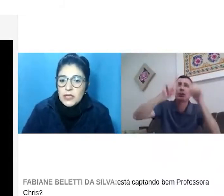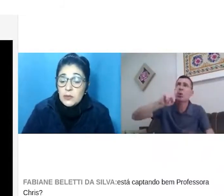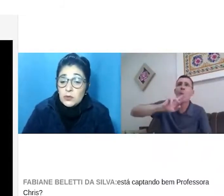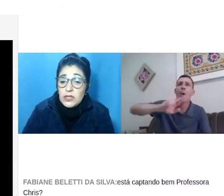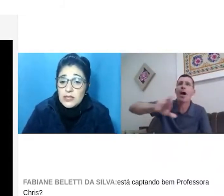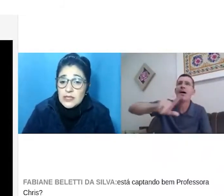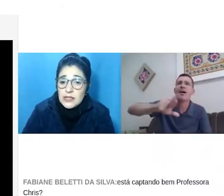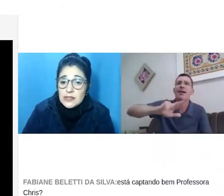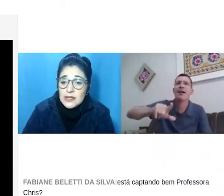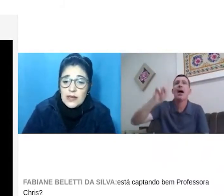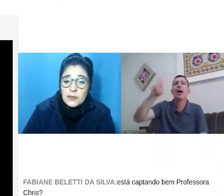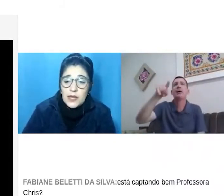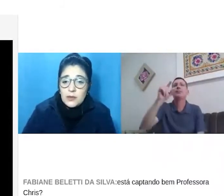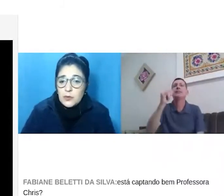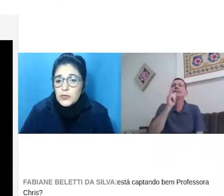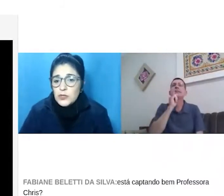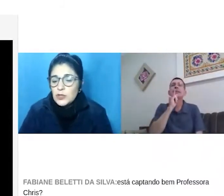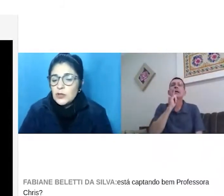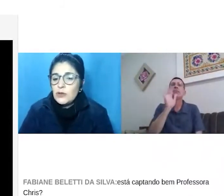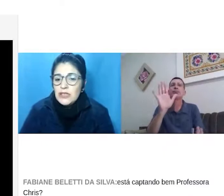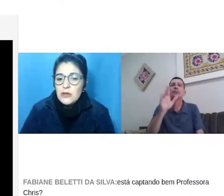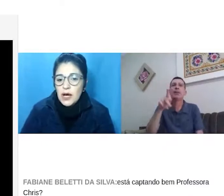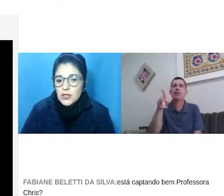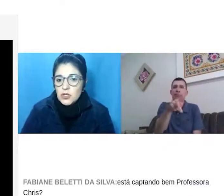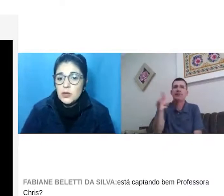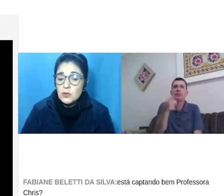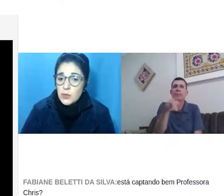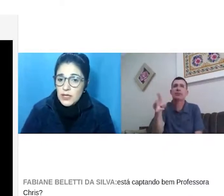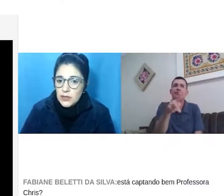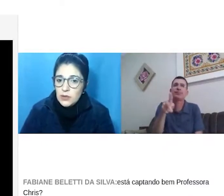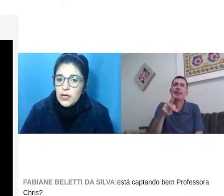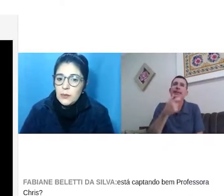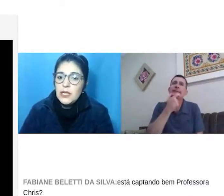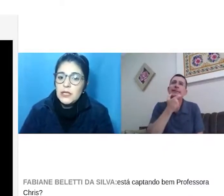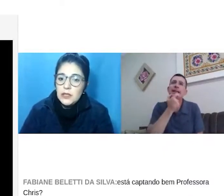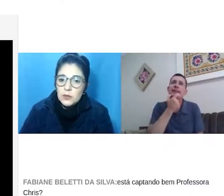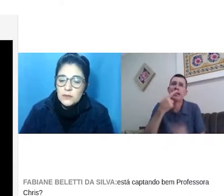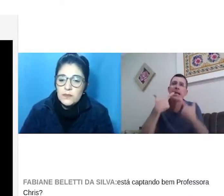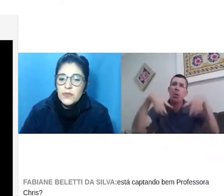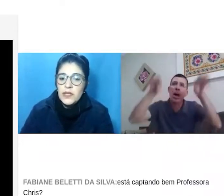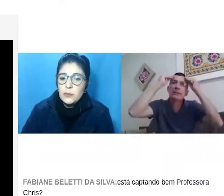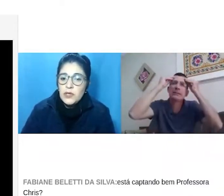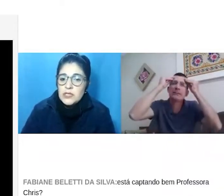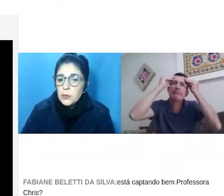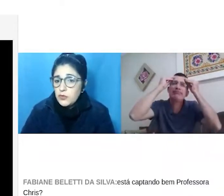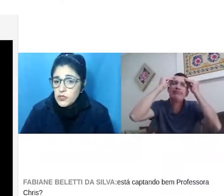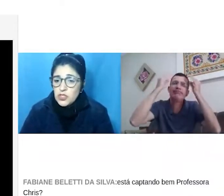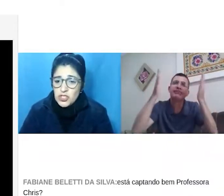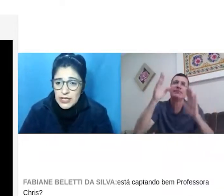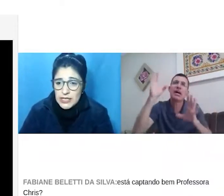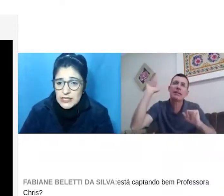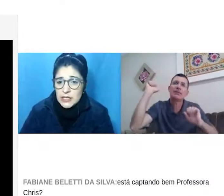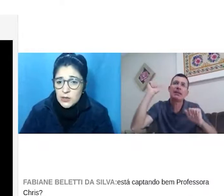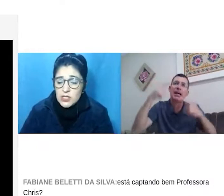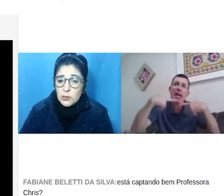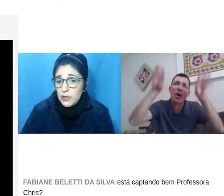para ele, o aluno tem que trazer e dizer sempre, ah, o professor não é uma linguagem, eu uso uma língua, é minha língua, né? Por exemplo, o professor de